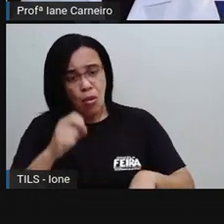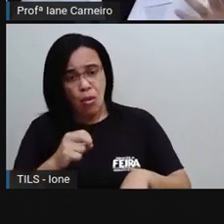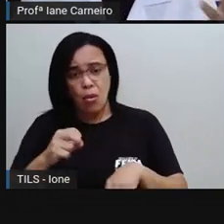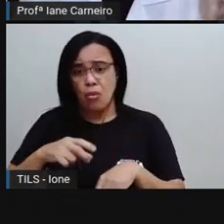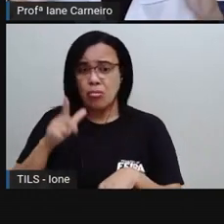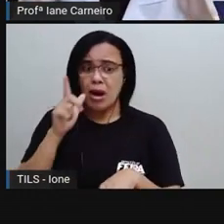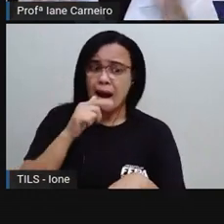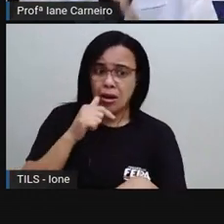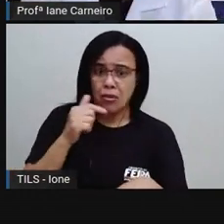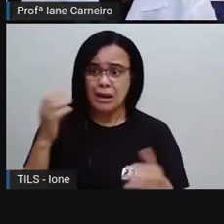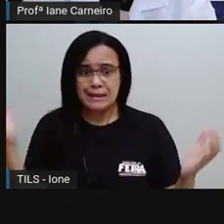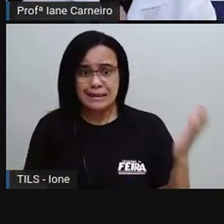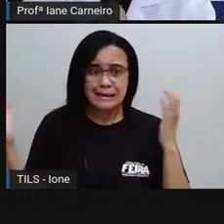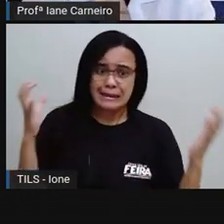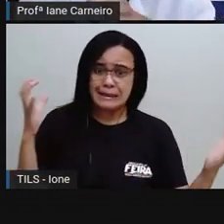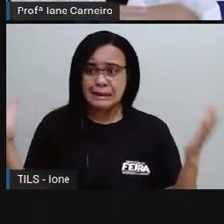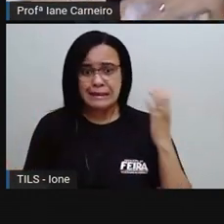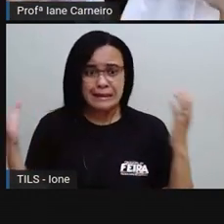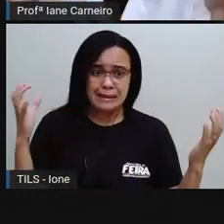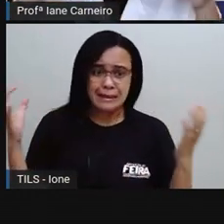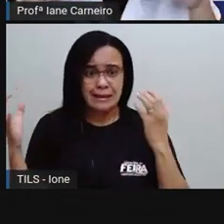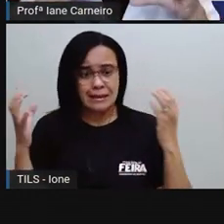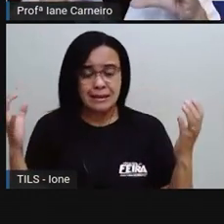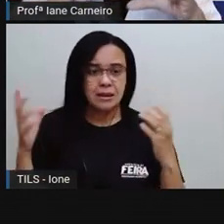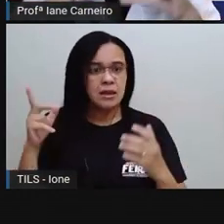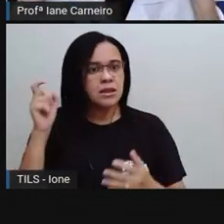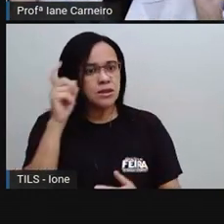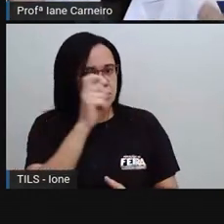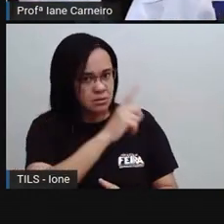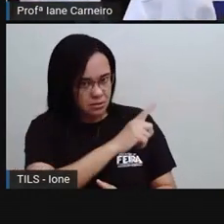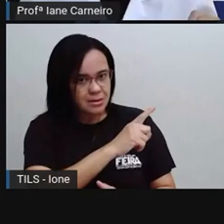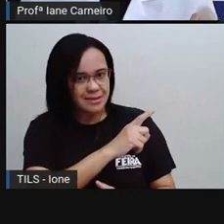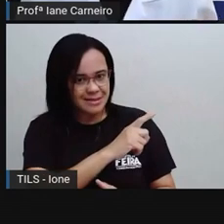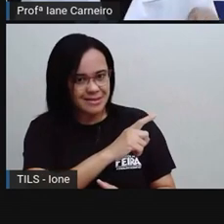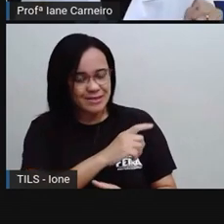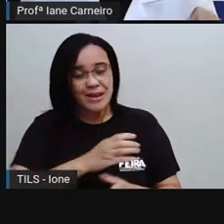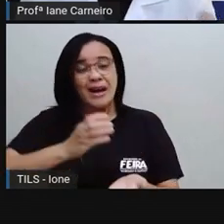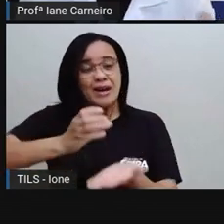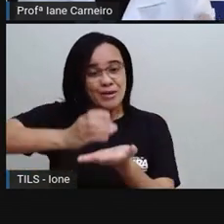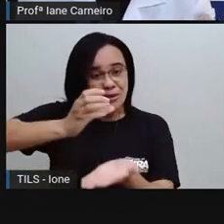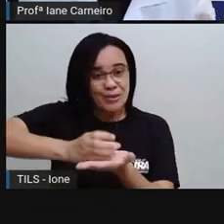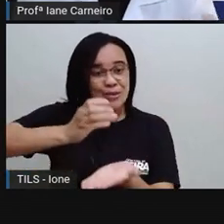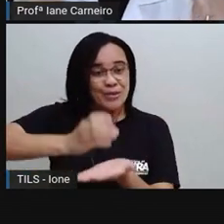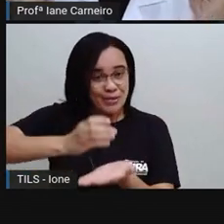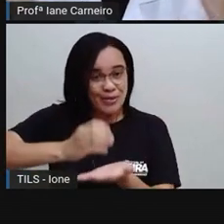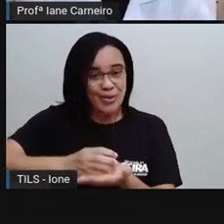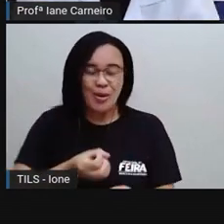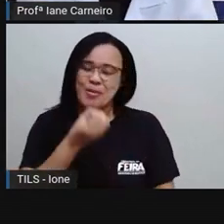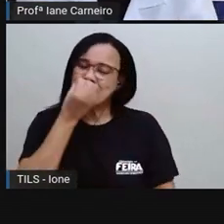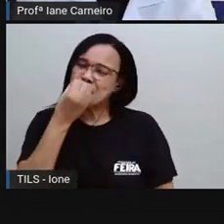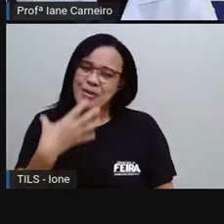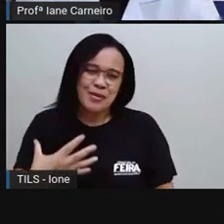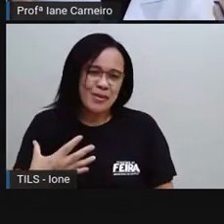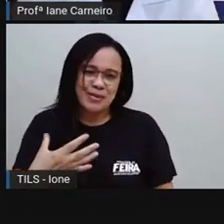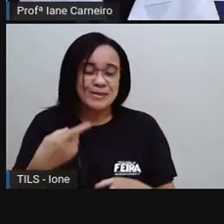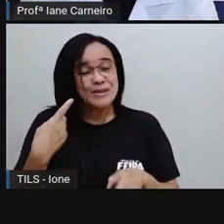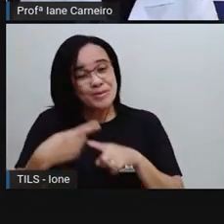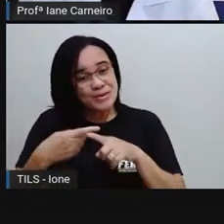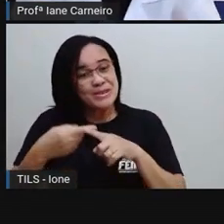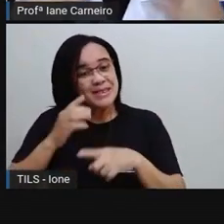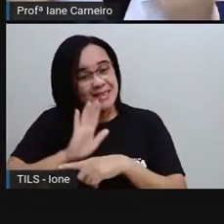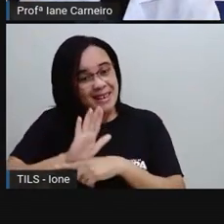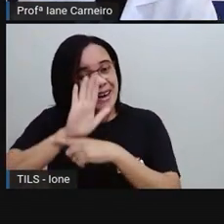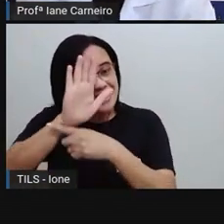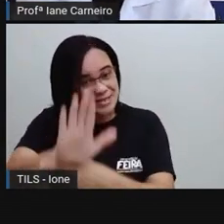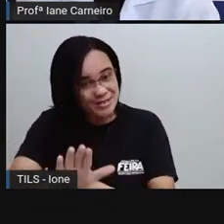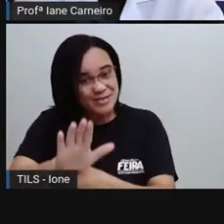o quê? E aí, ó, minha filha foi e trouxe um copinho de água pra pró. Olha que coisa boa, né? Ela me ajudou a beber água,